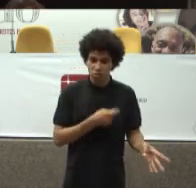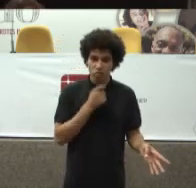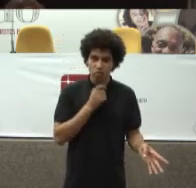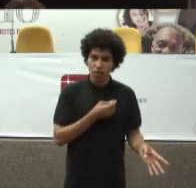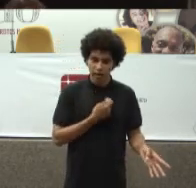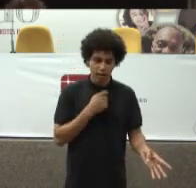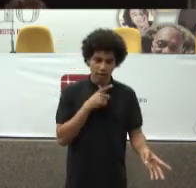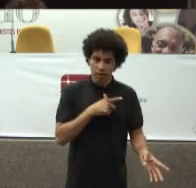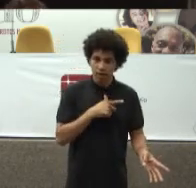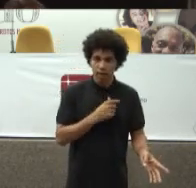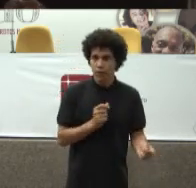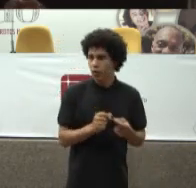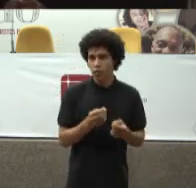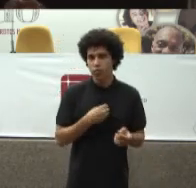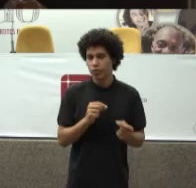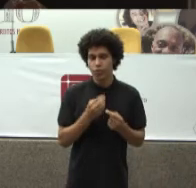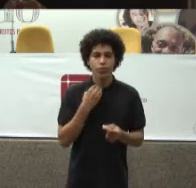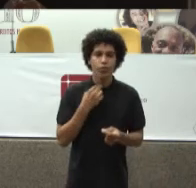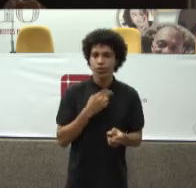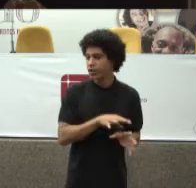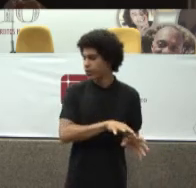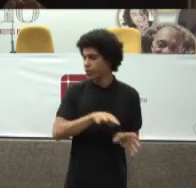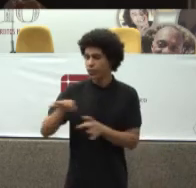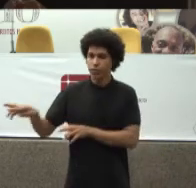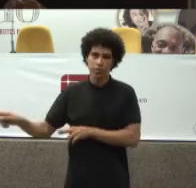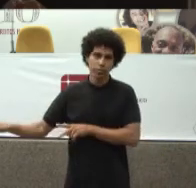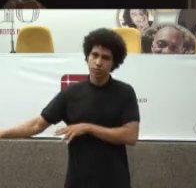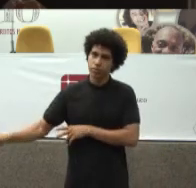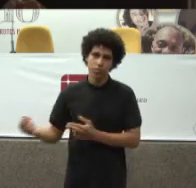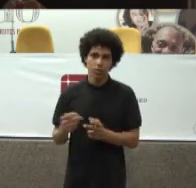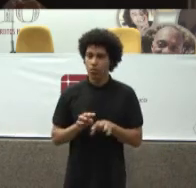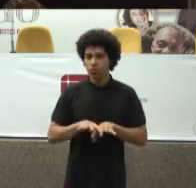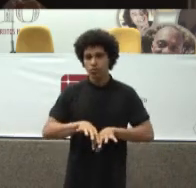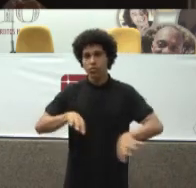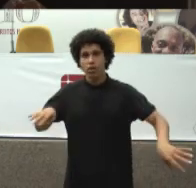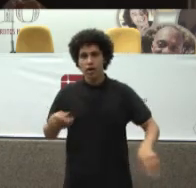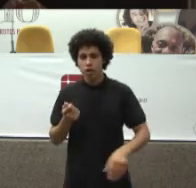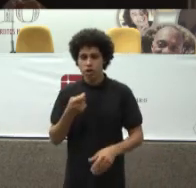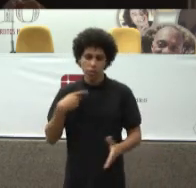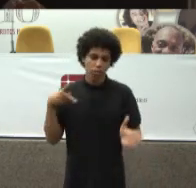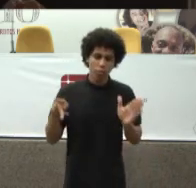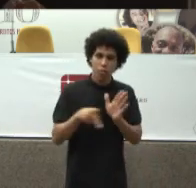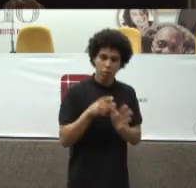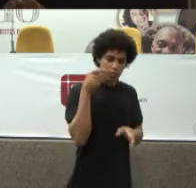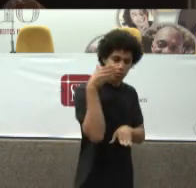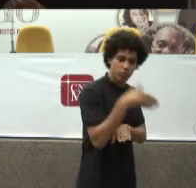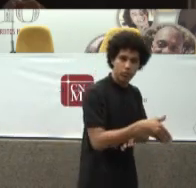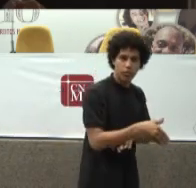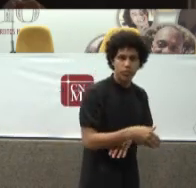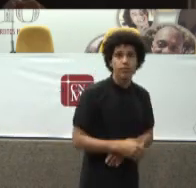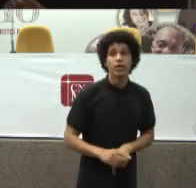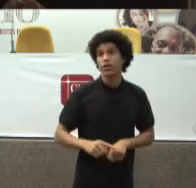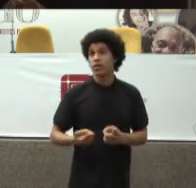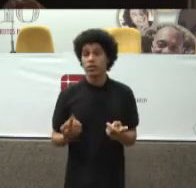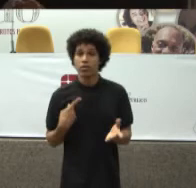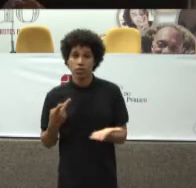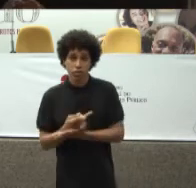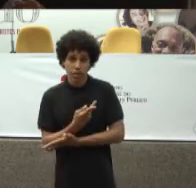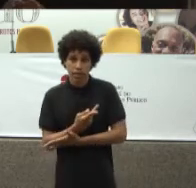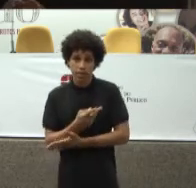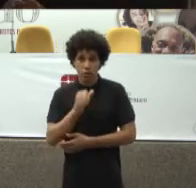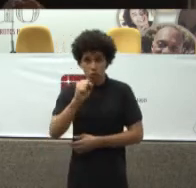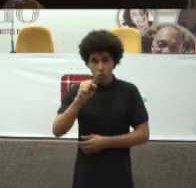coisa B Então Acontece Que o SUS Pode passar Acontece Que o SUS Não vive Só de tabela